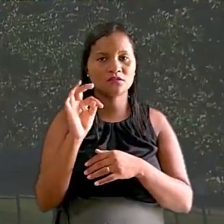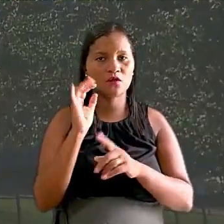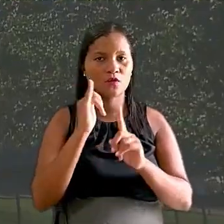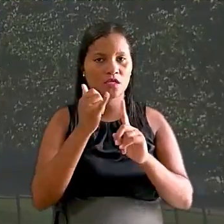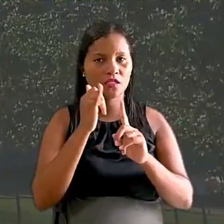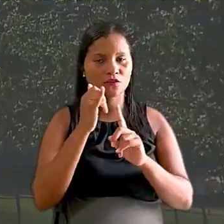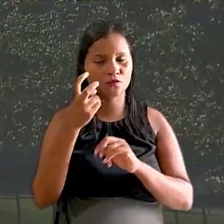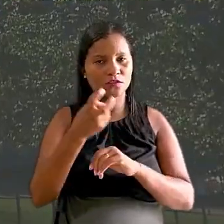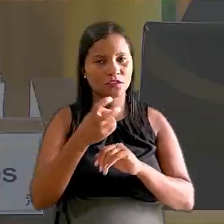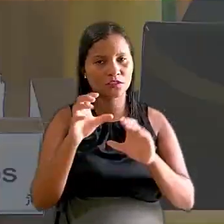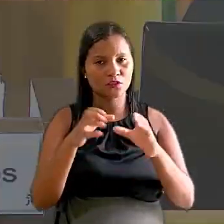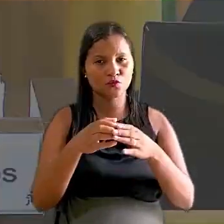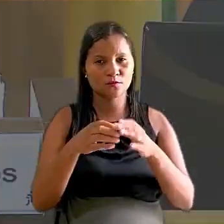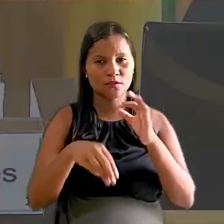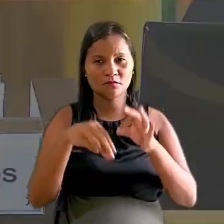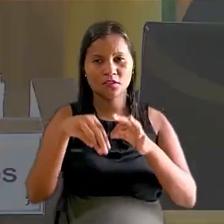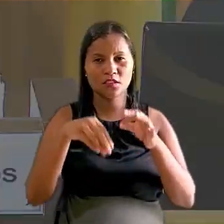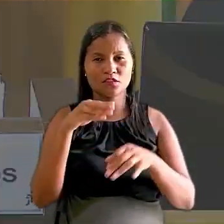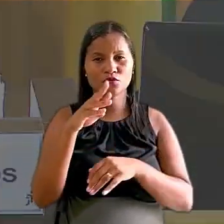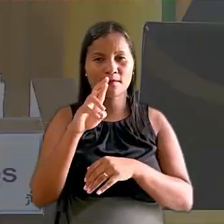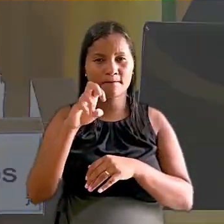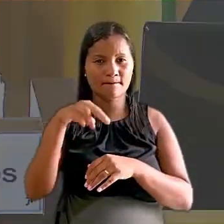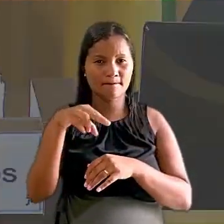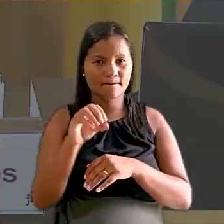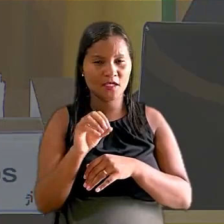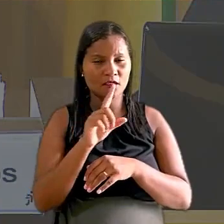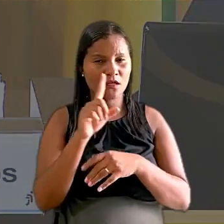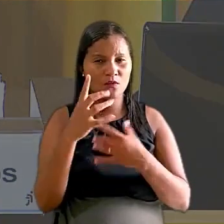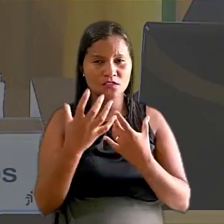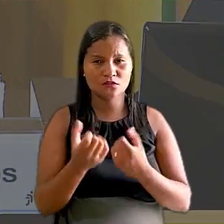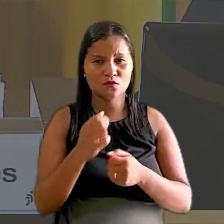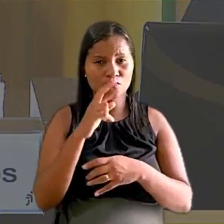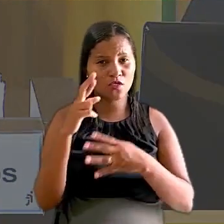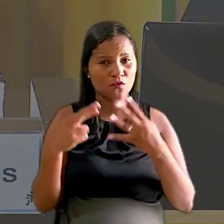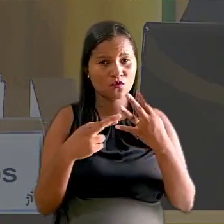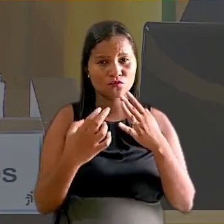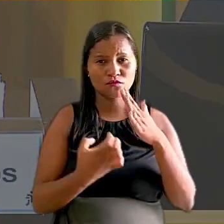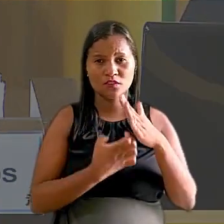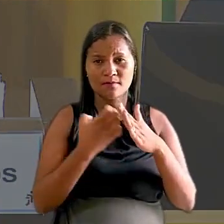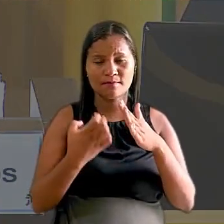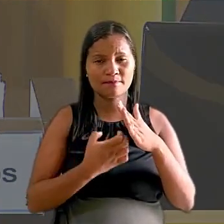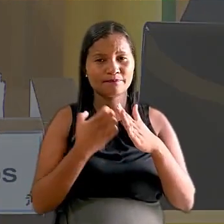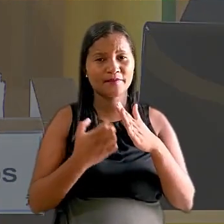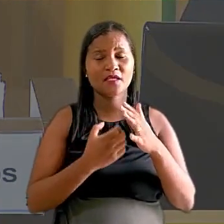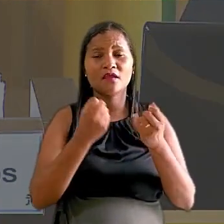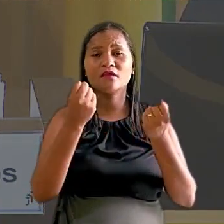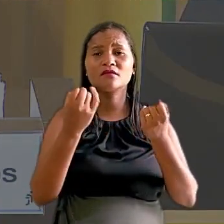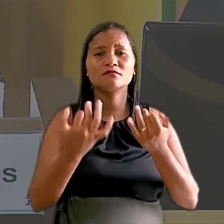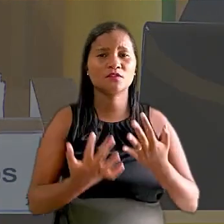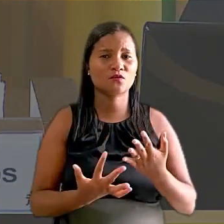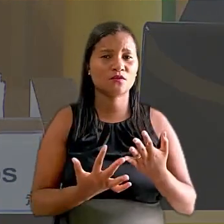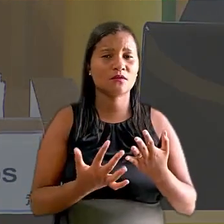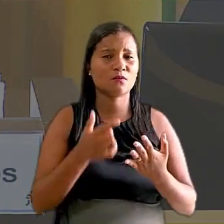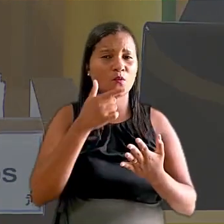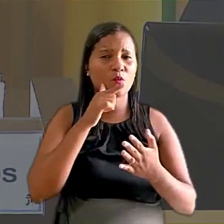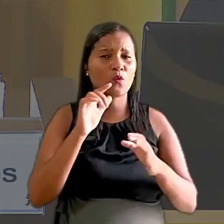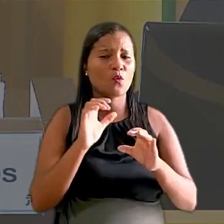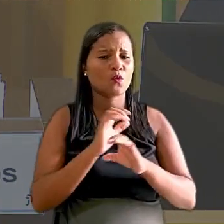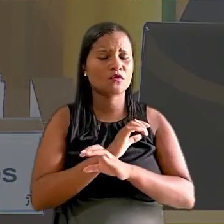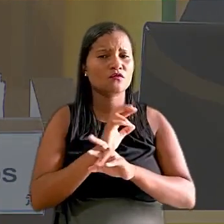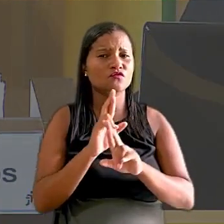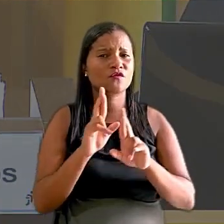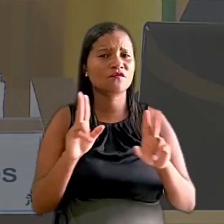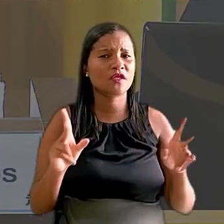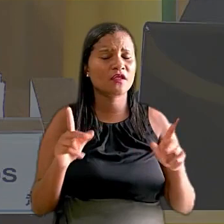relator do caso na quinta turma, ministro Breno Medeiros, rejeitou o recurso da empresa. Ele explicou que, para chegar à conclusão